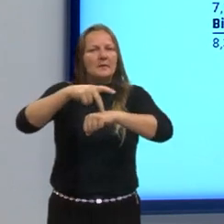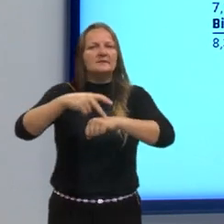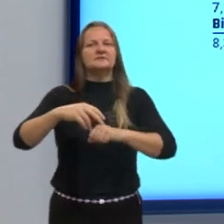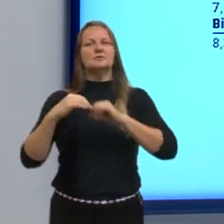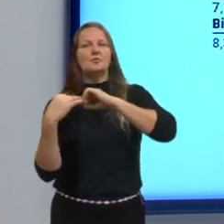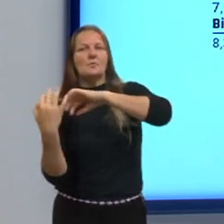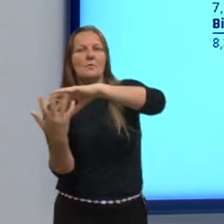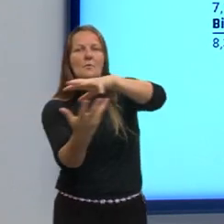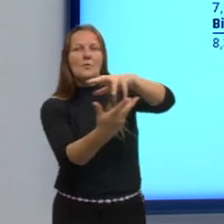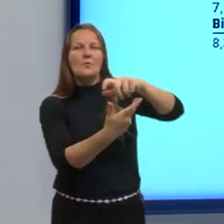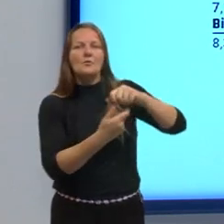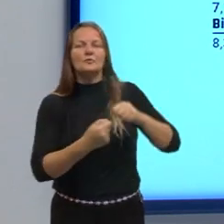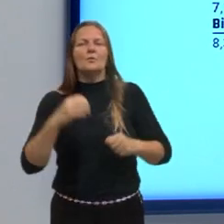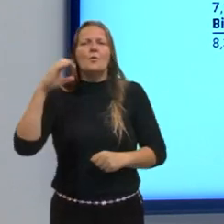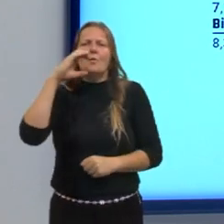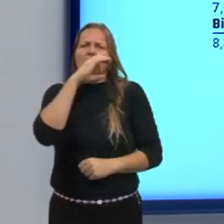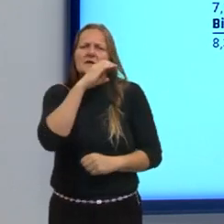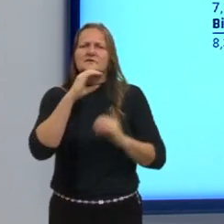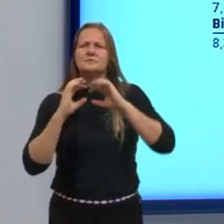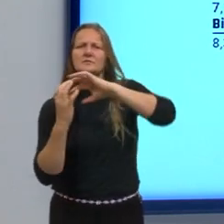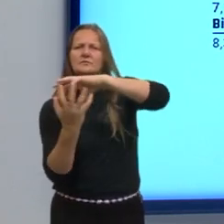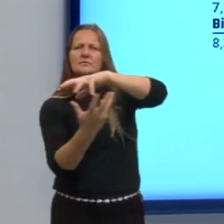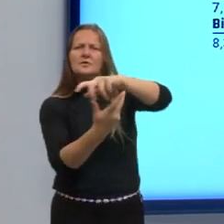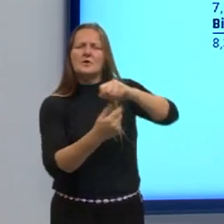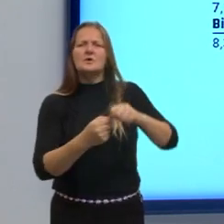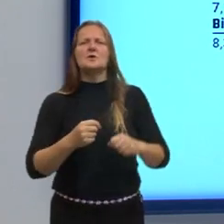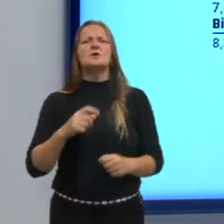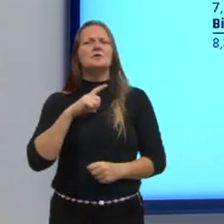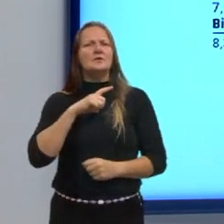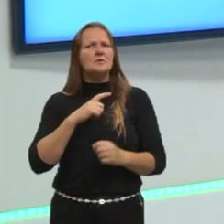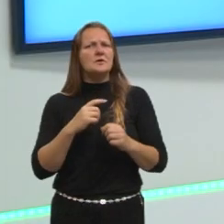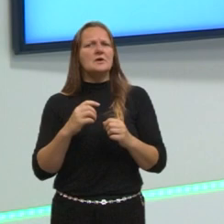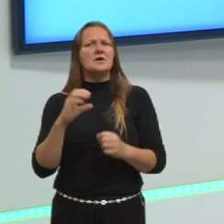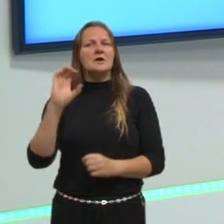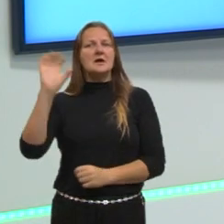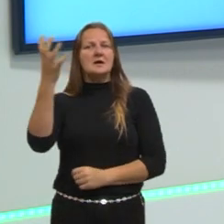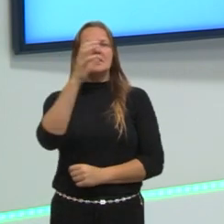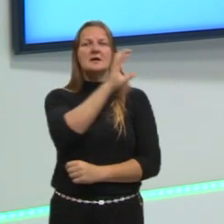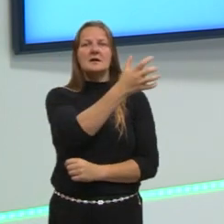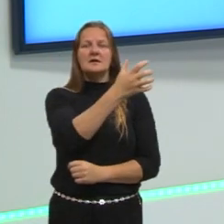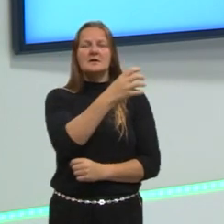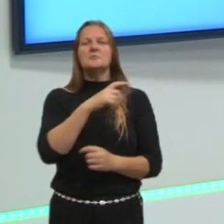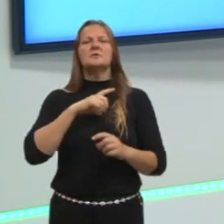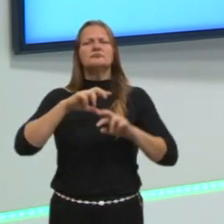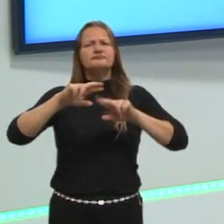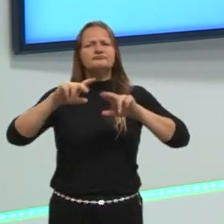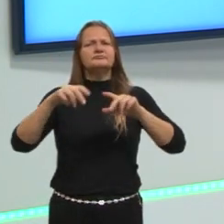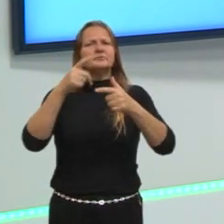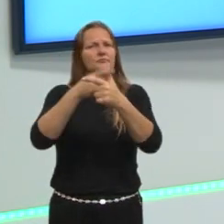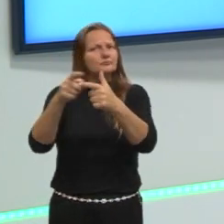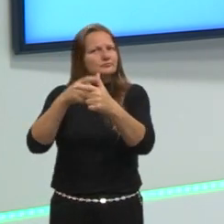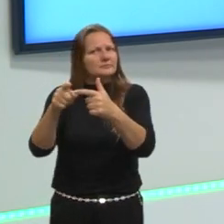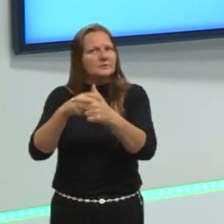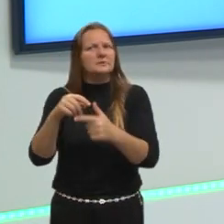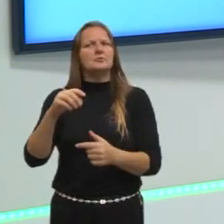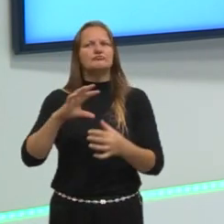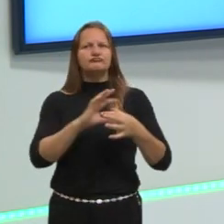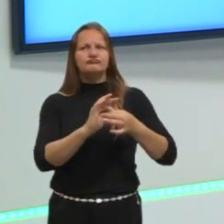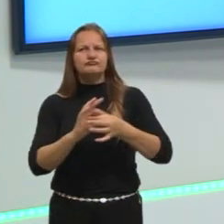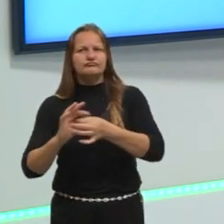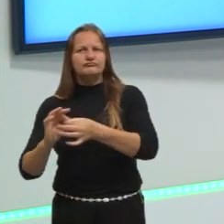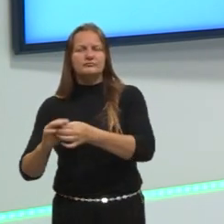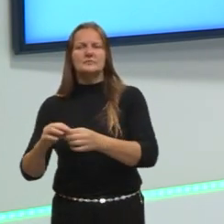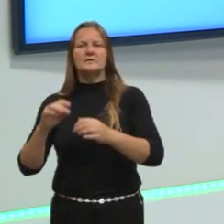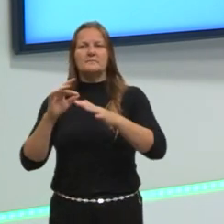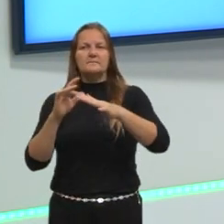Aquecimento global, mudanças climáticas, toda essa problemática que está bem atual, né? Então, as